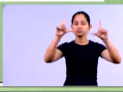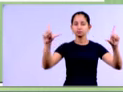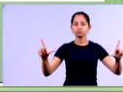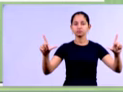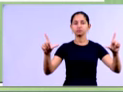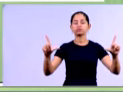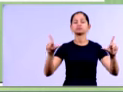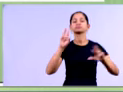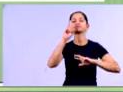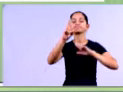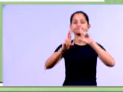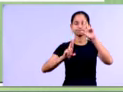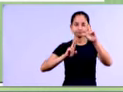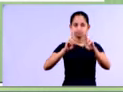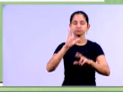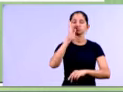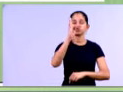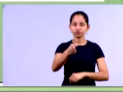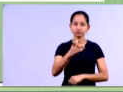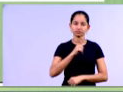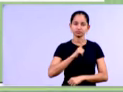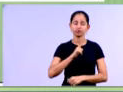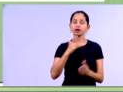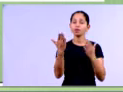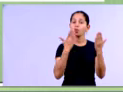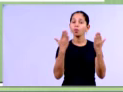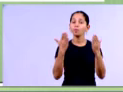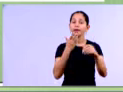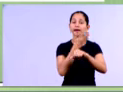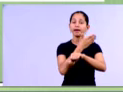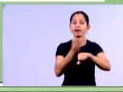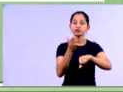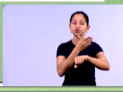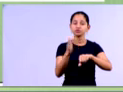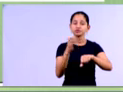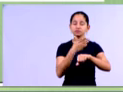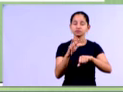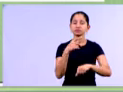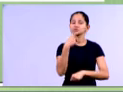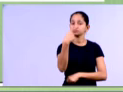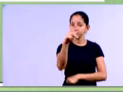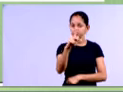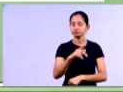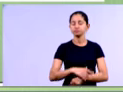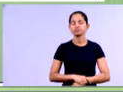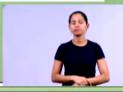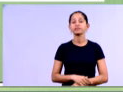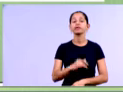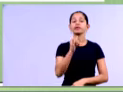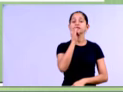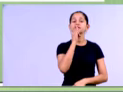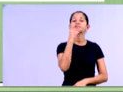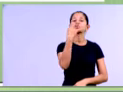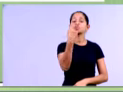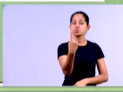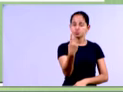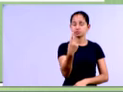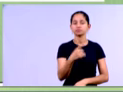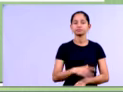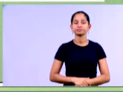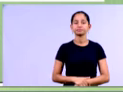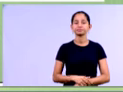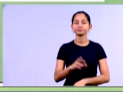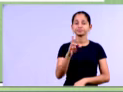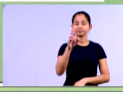com o exercício de vocês, tá? Então, por exemplo, vamos pegar aqui uma conta como exemplo, a nossa receita